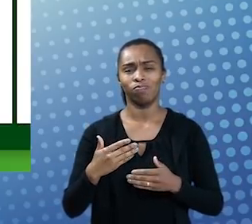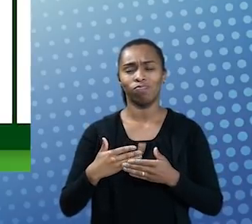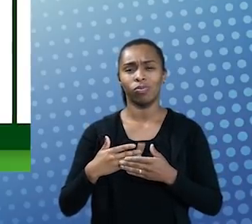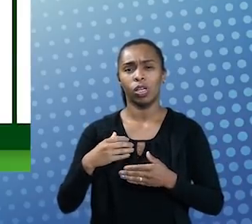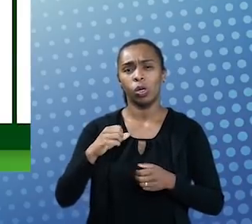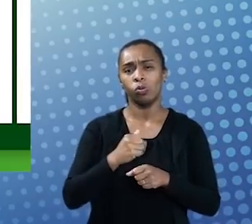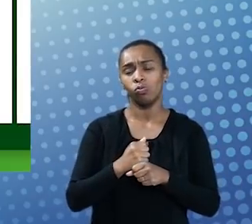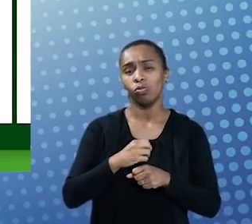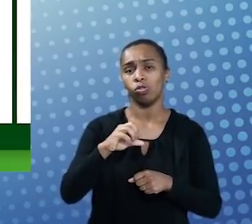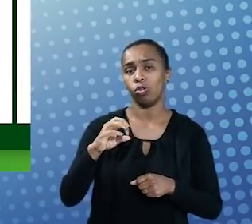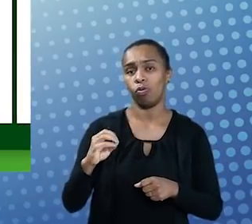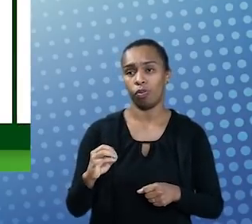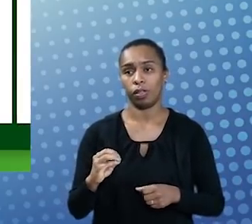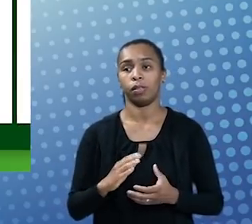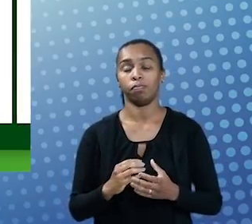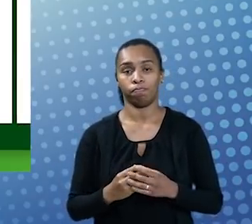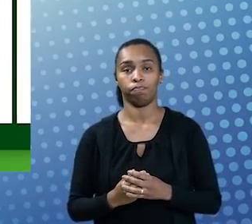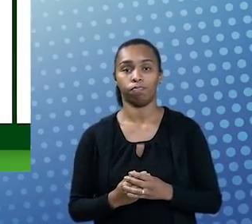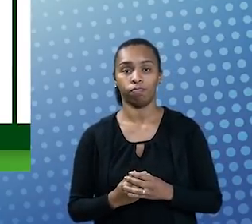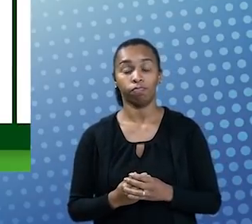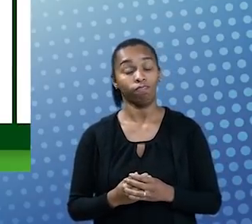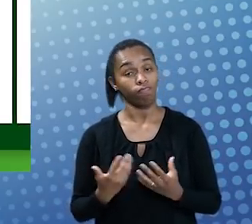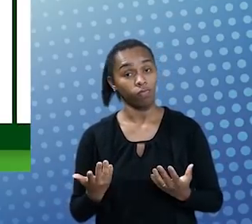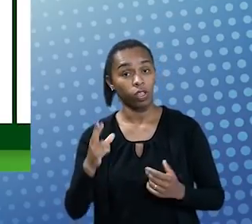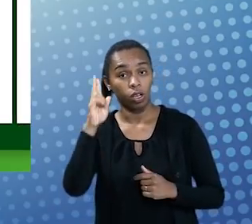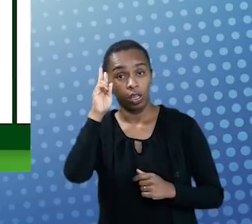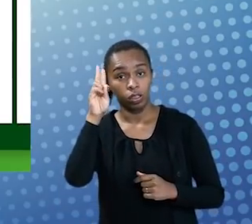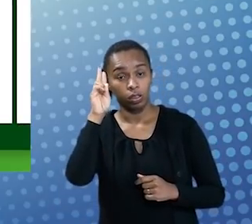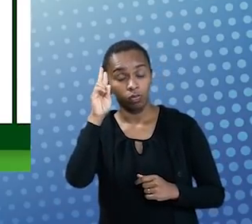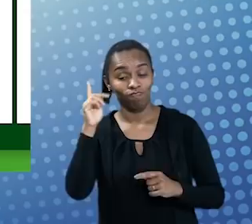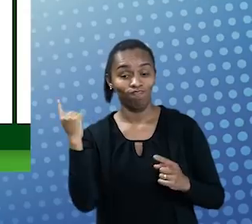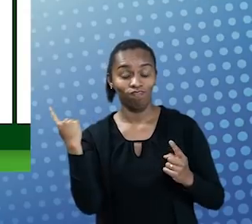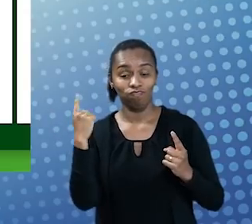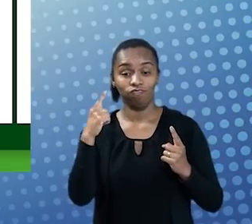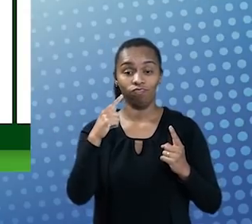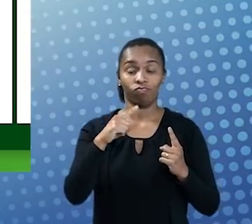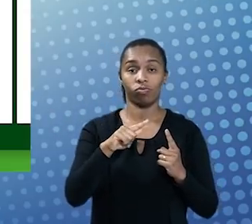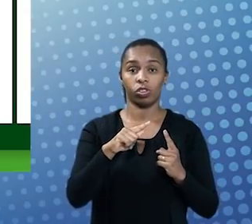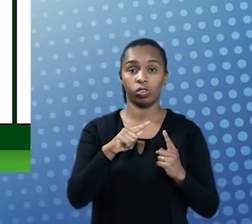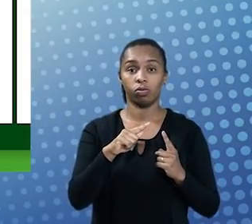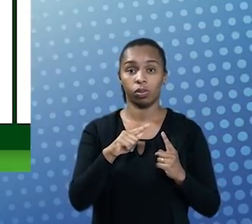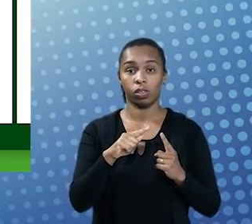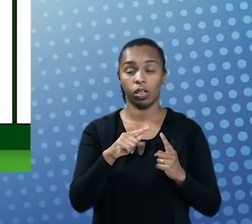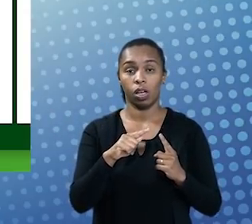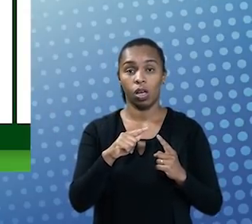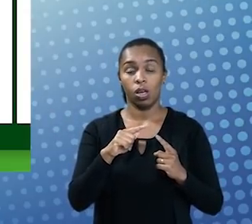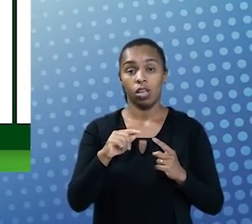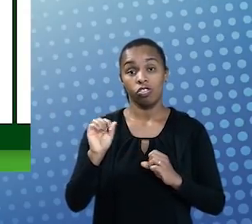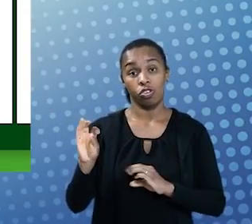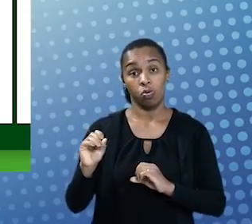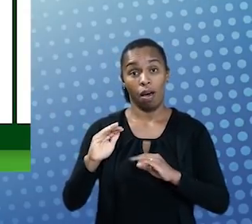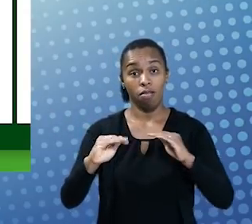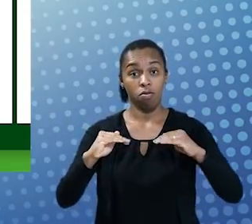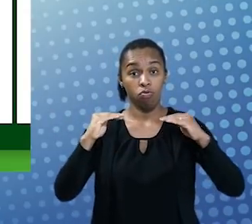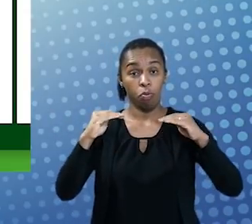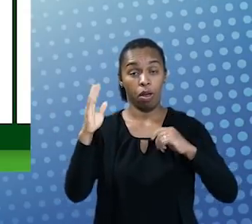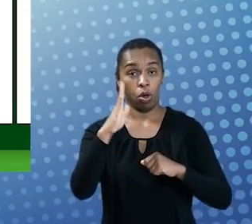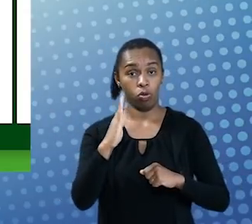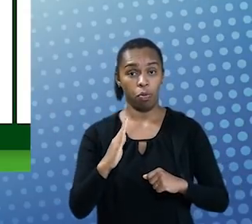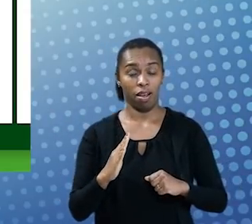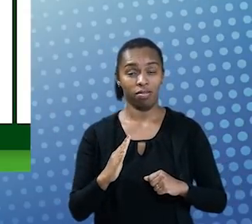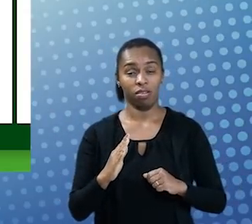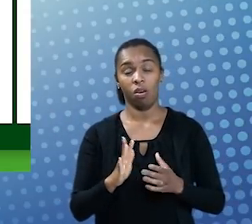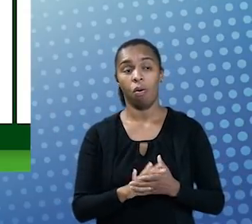avançar na apresentação. Historicamente, os desafios para a oferta de educação superior no Brasil são